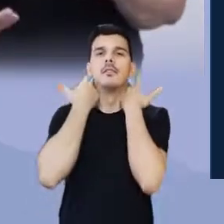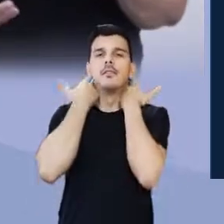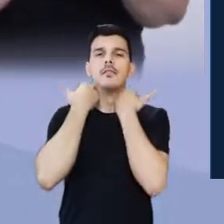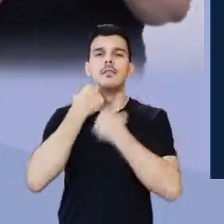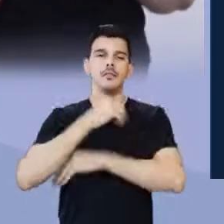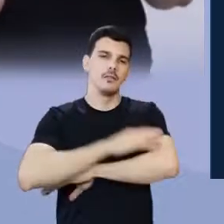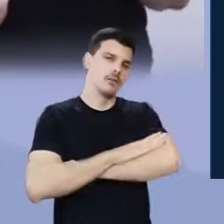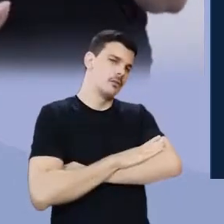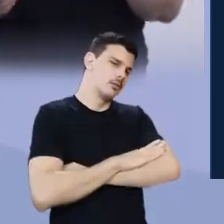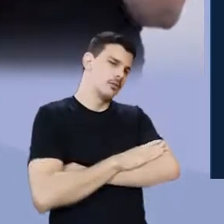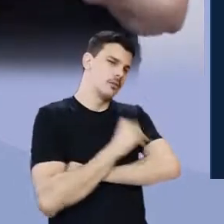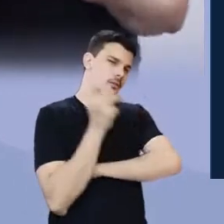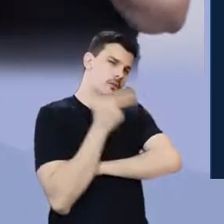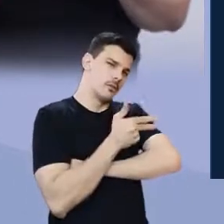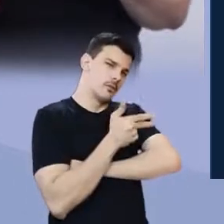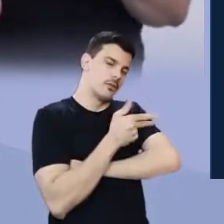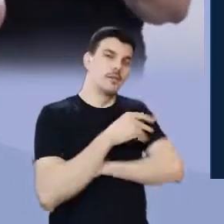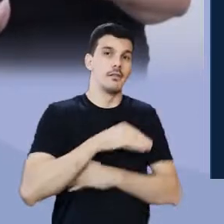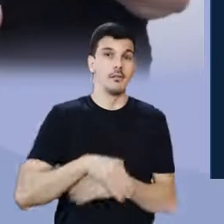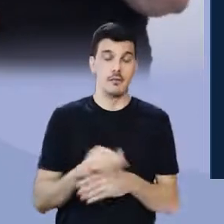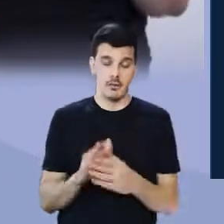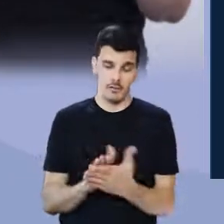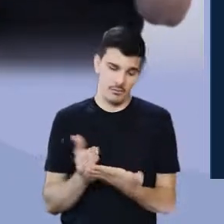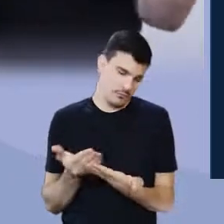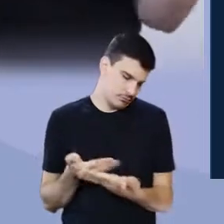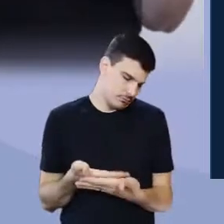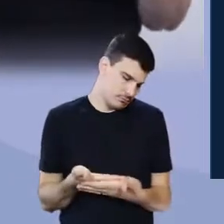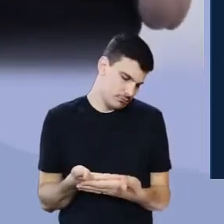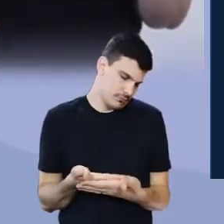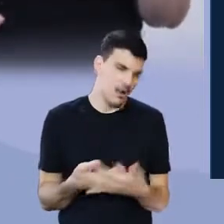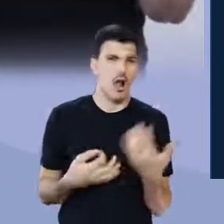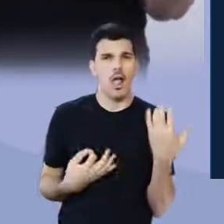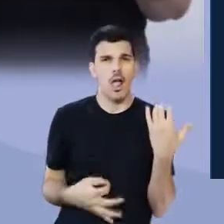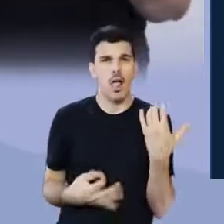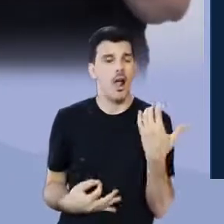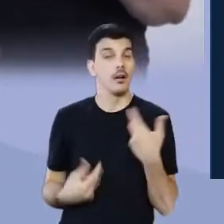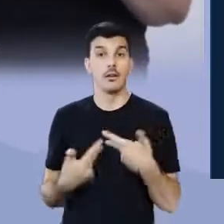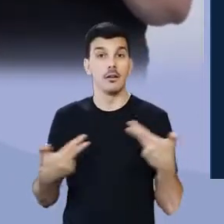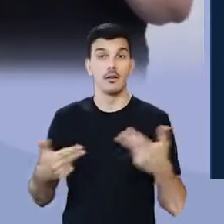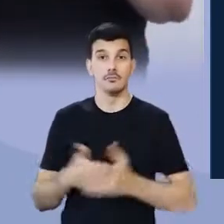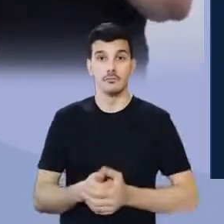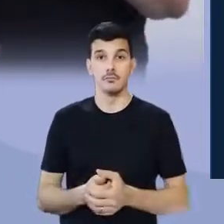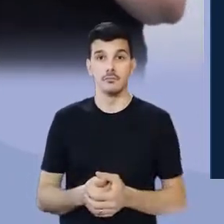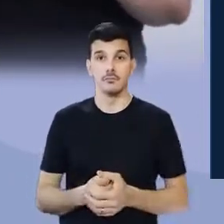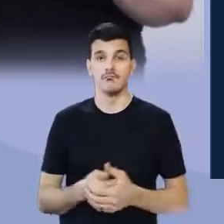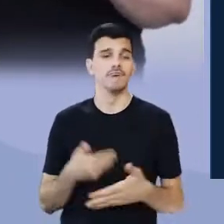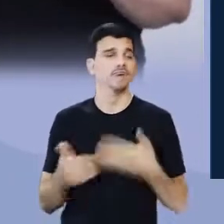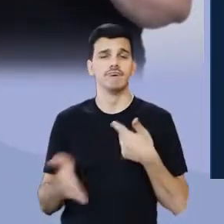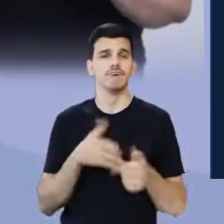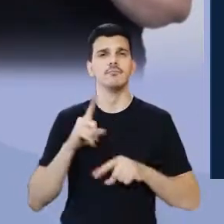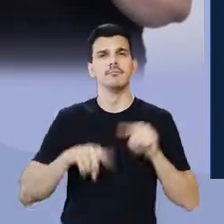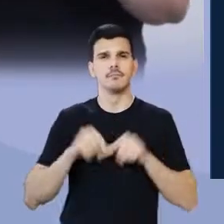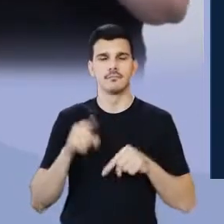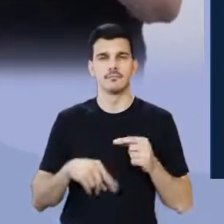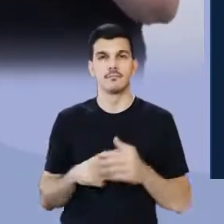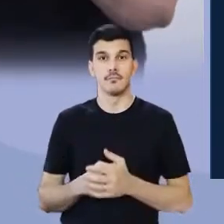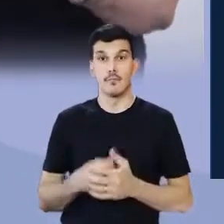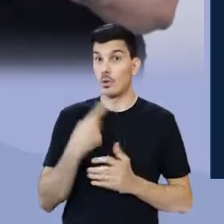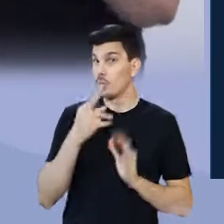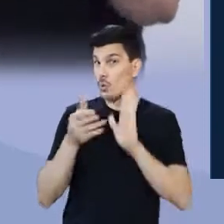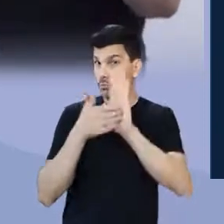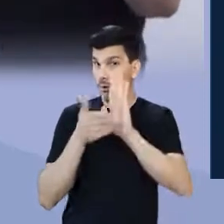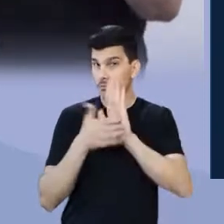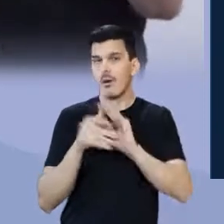curtinho, coloca um livro na mãozinha dela, uma guitarra, um violão, seja o que for. A tua